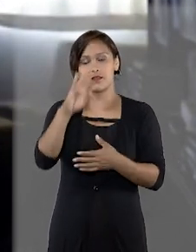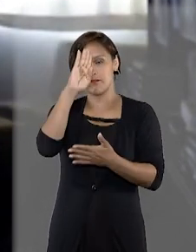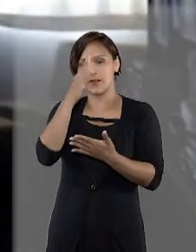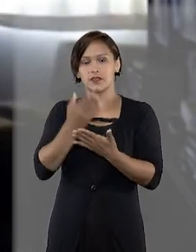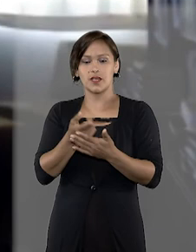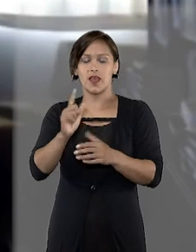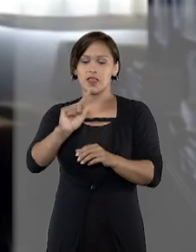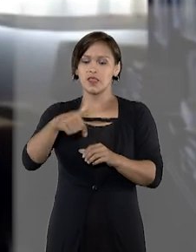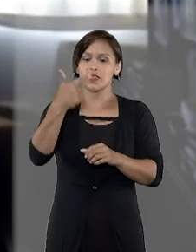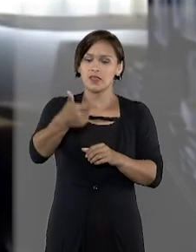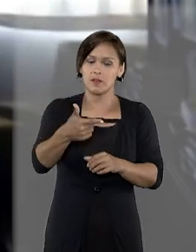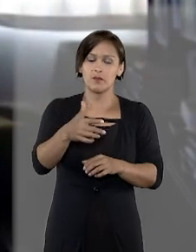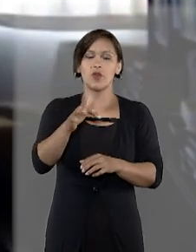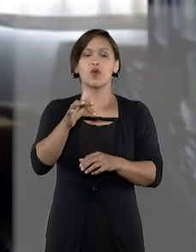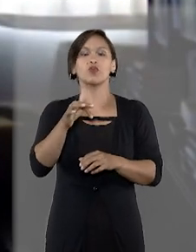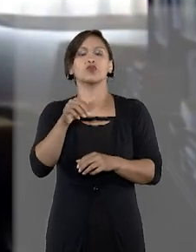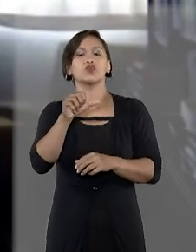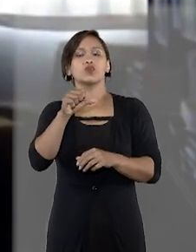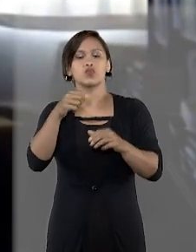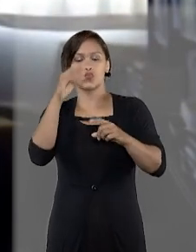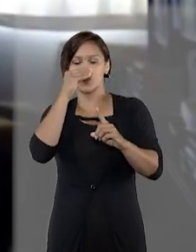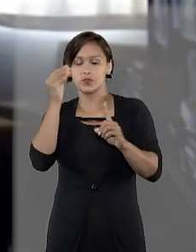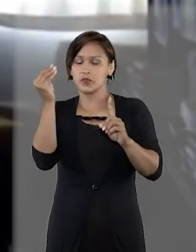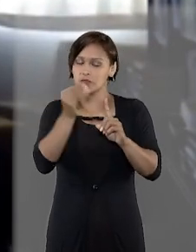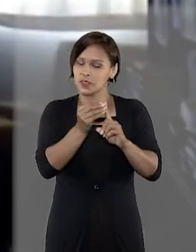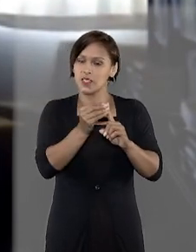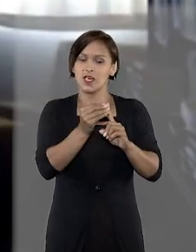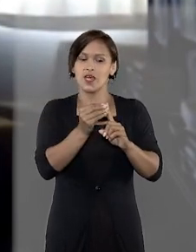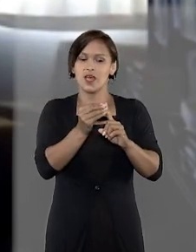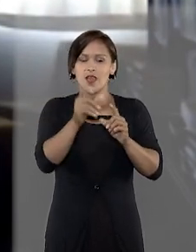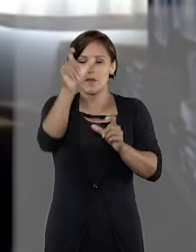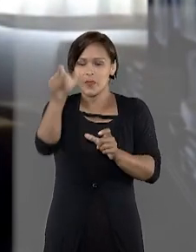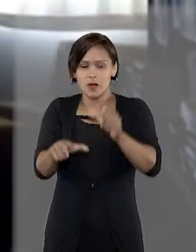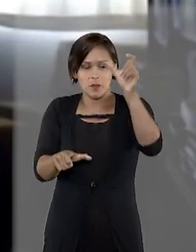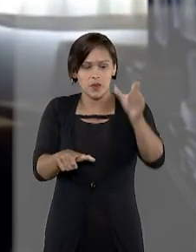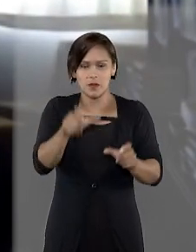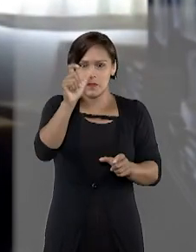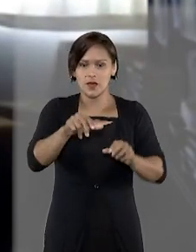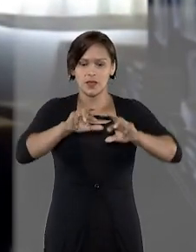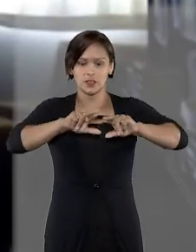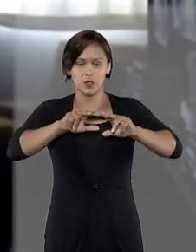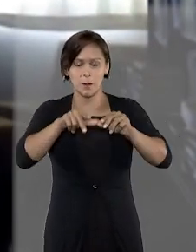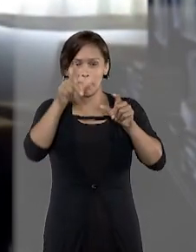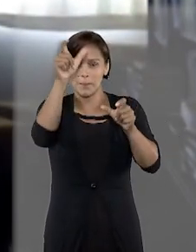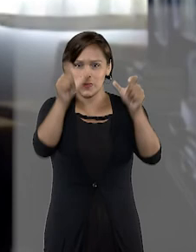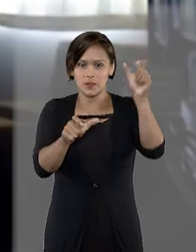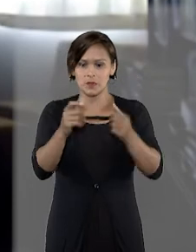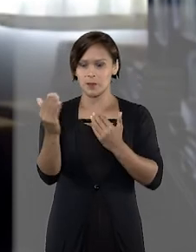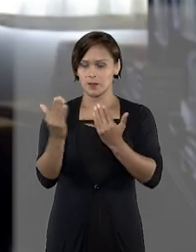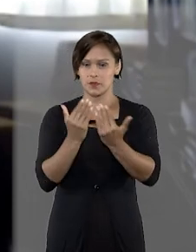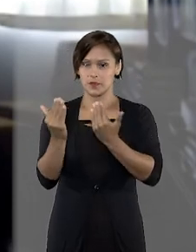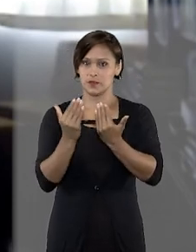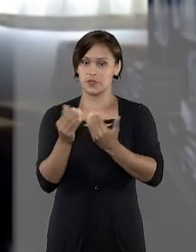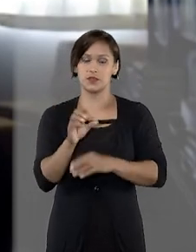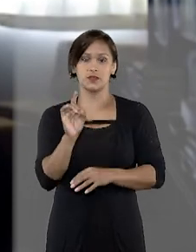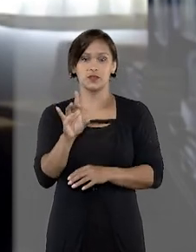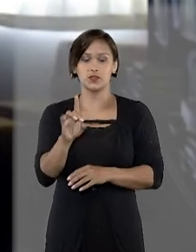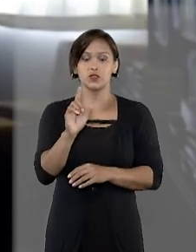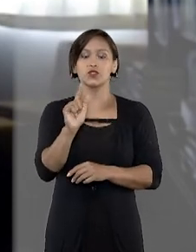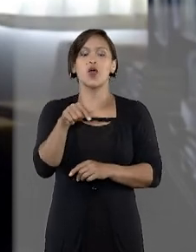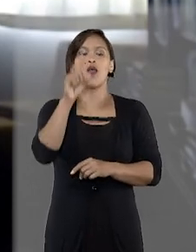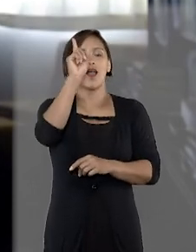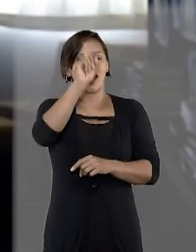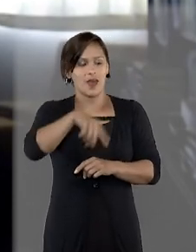Depois o suspeito é colocado ao lado de várias outras pessoas, de preferência parecidas. E só aí